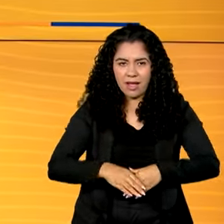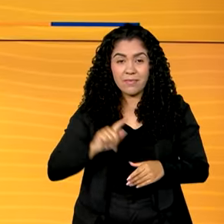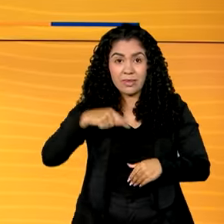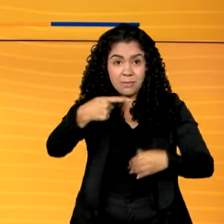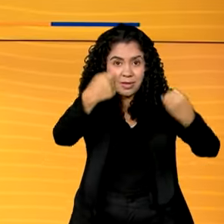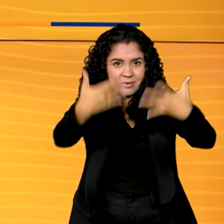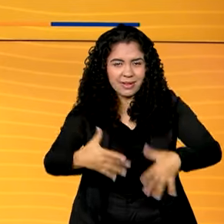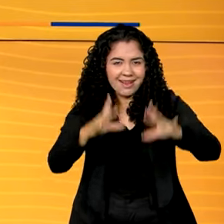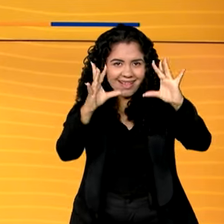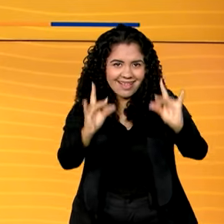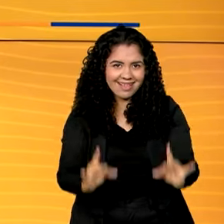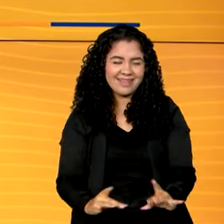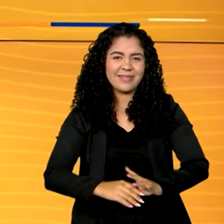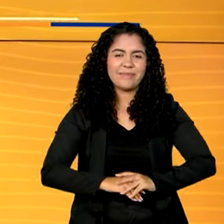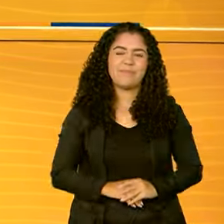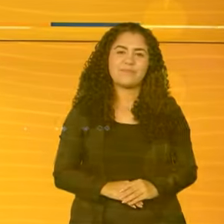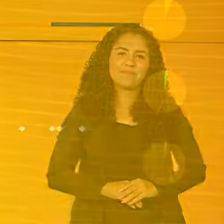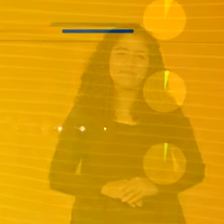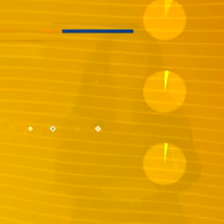detalhes você confere já já.